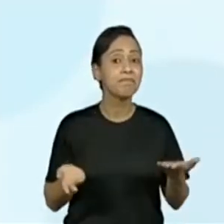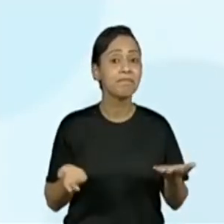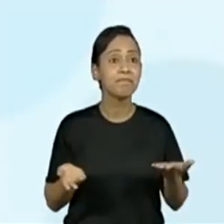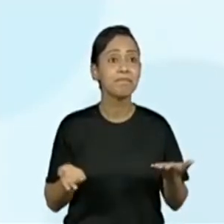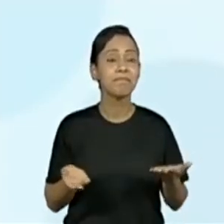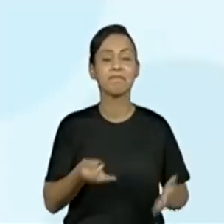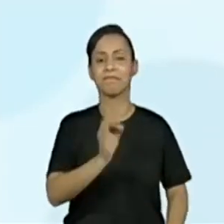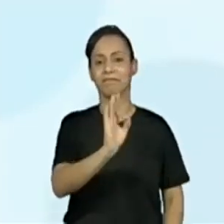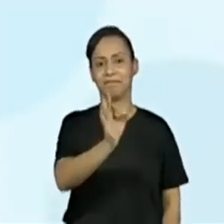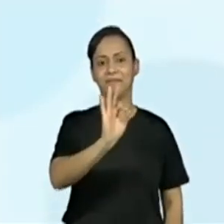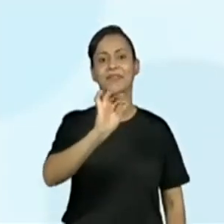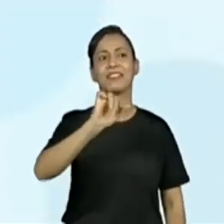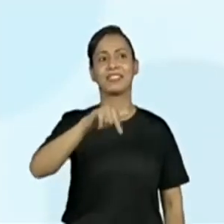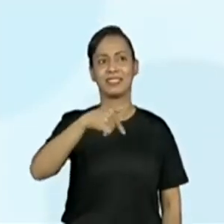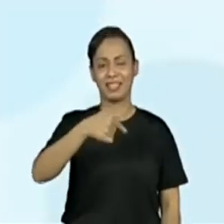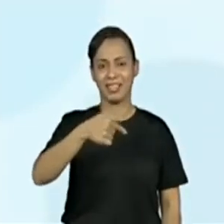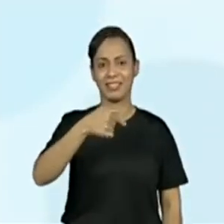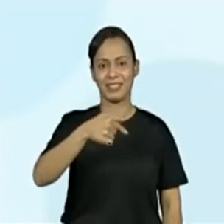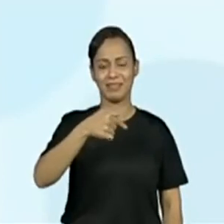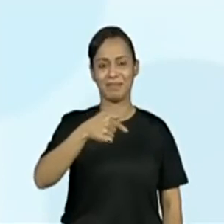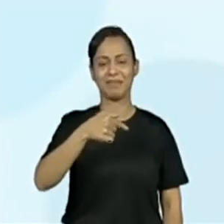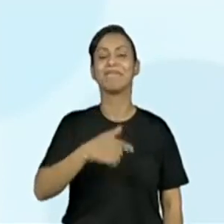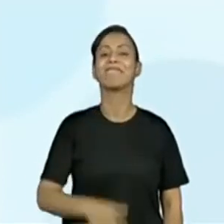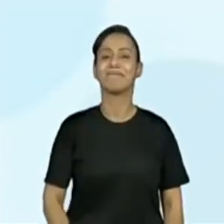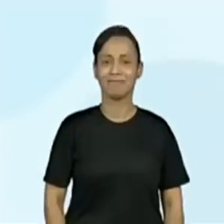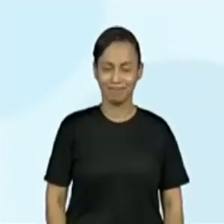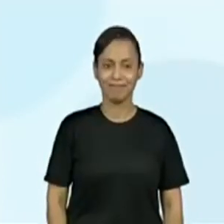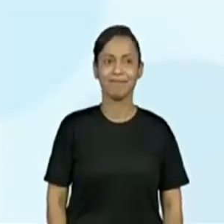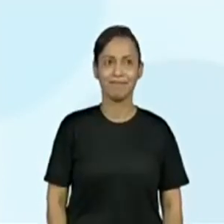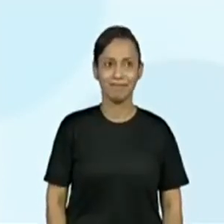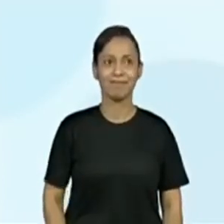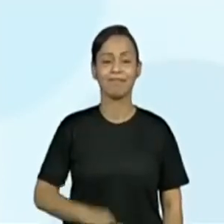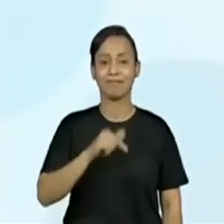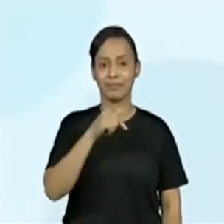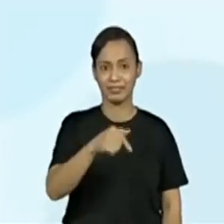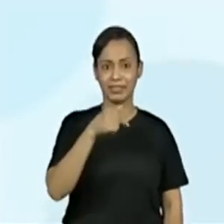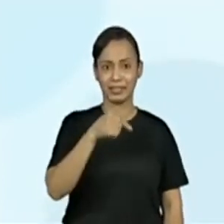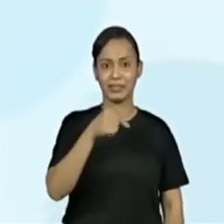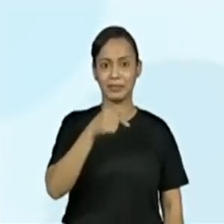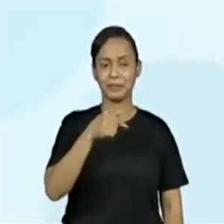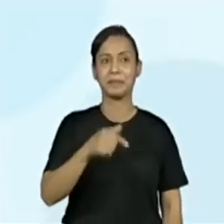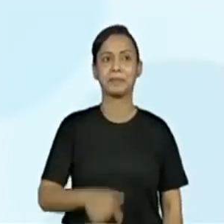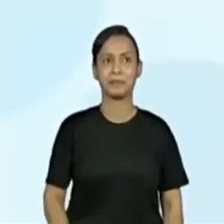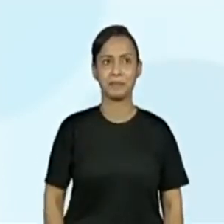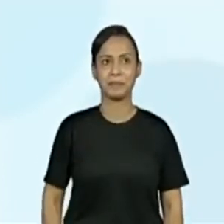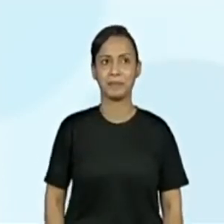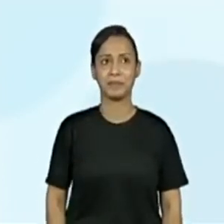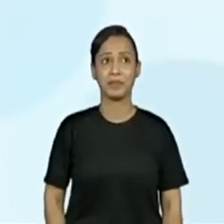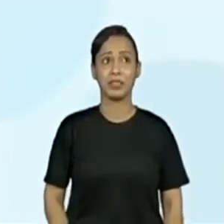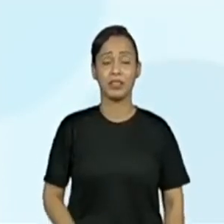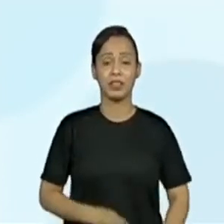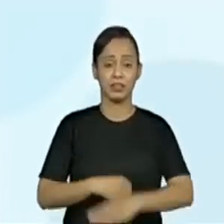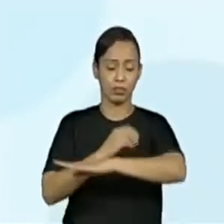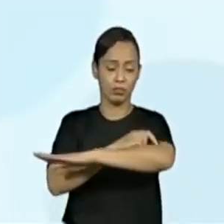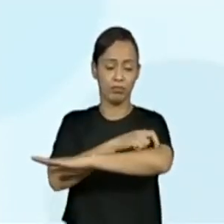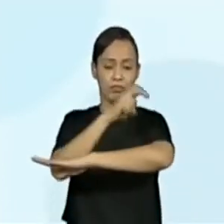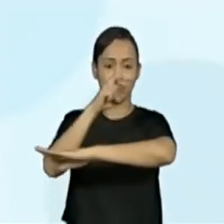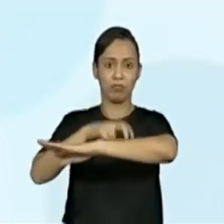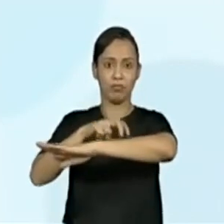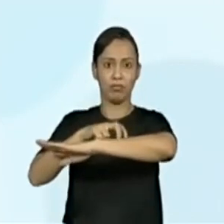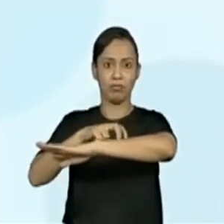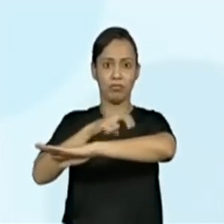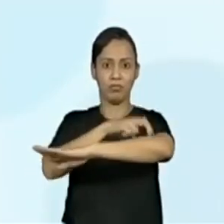Isso, o número 7. Muito bem. Número 7. Então, eu vou colocar o 7 aqui. Então, do 4, ele foi direto para o 7.